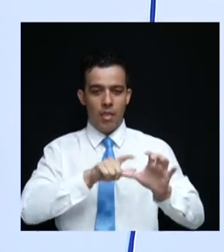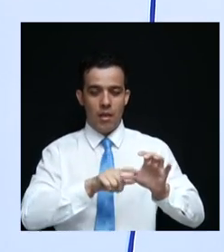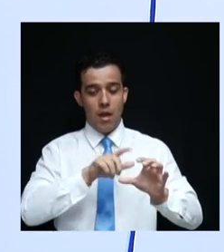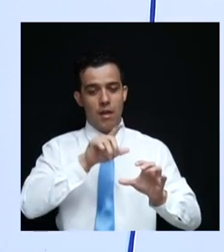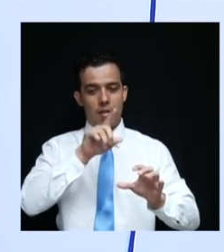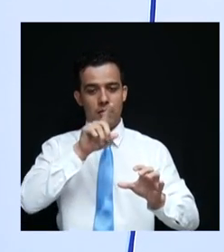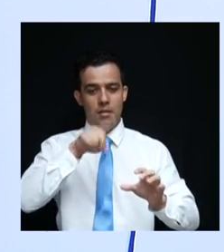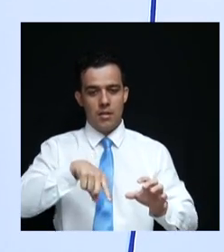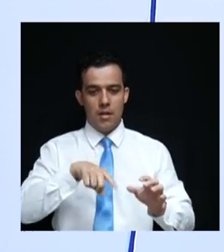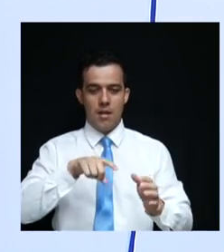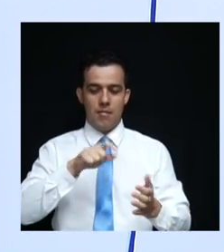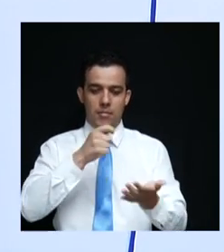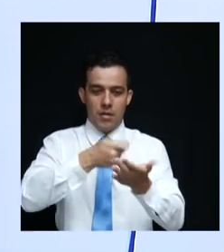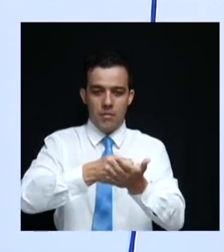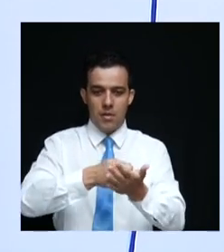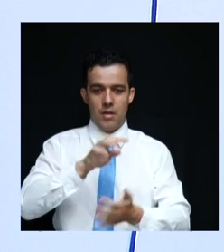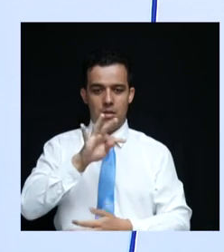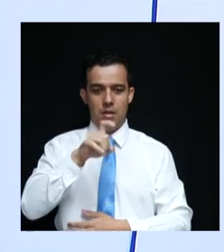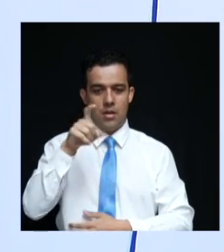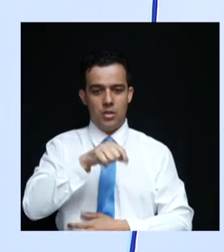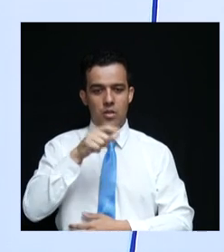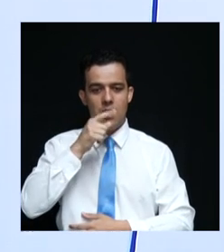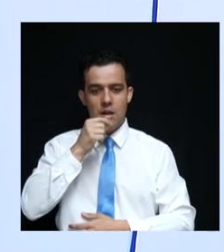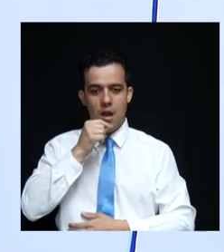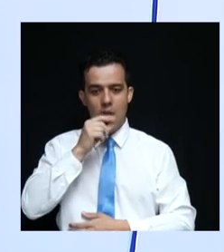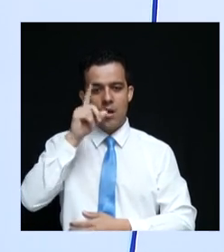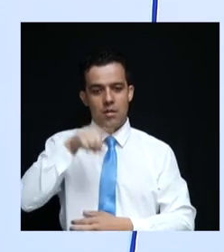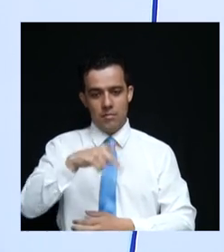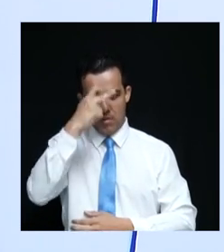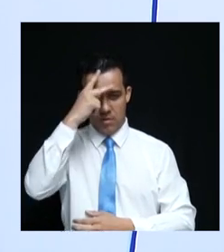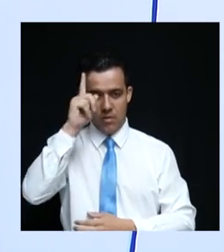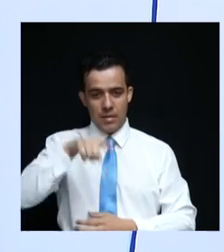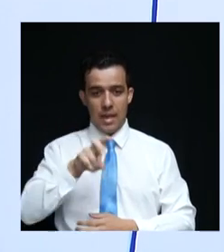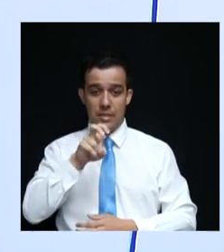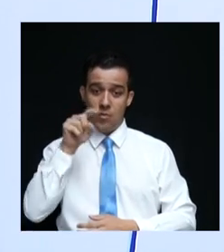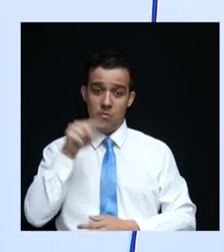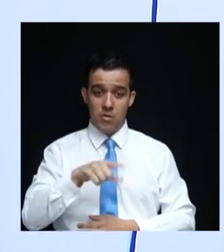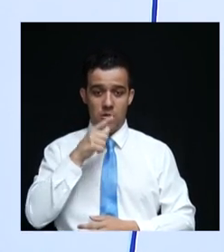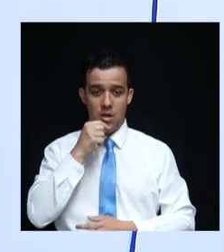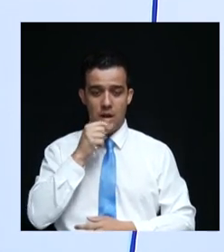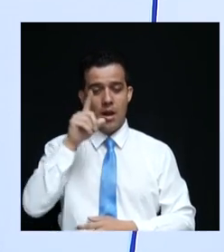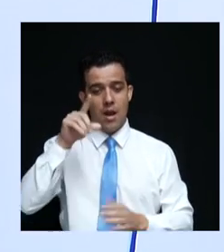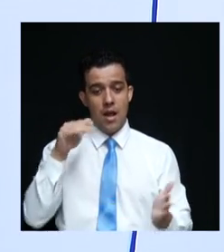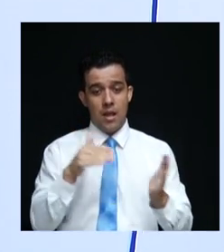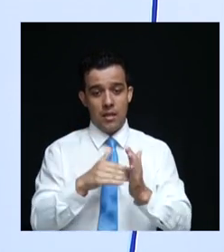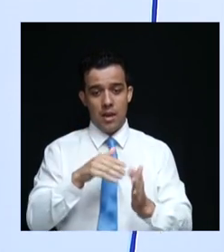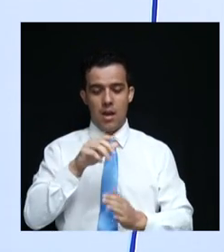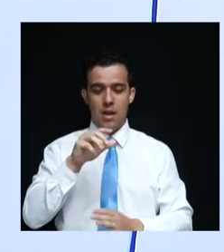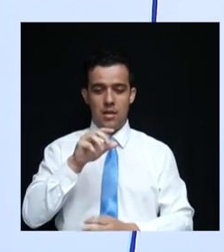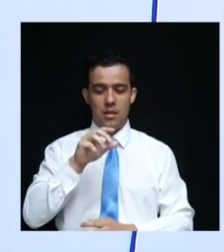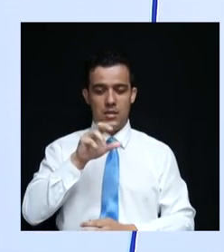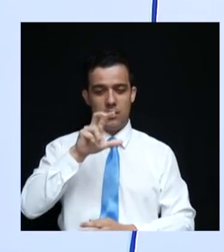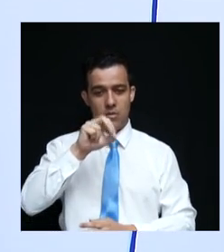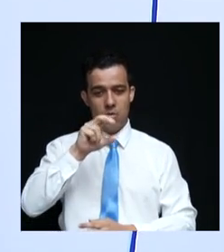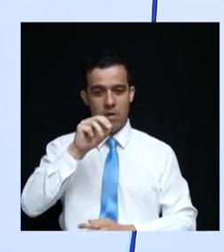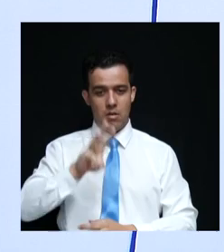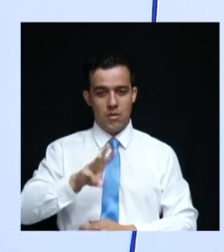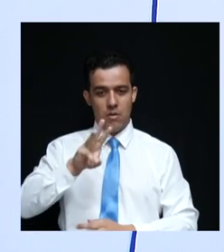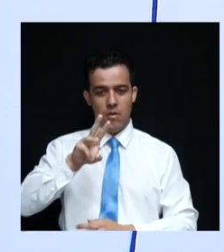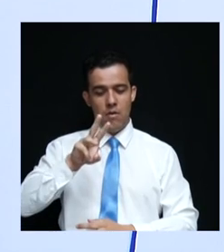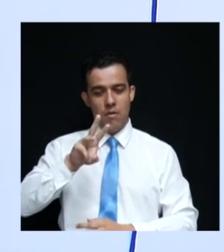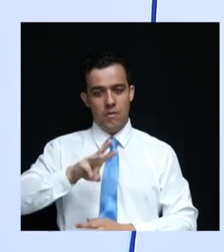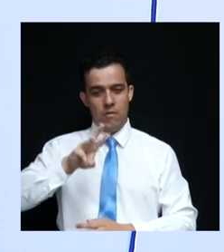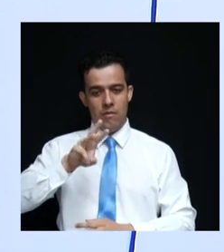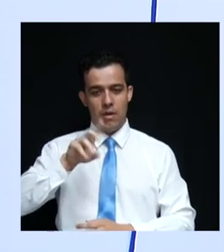as famílias que consumirem até 5 mil litros de água. As famílias que consumirem até 50 quilowatts de energia também não pagarão